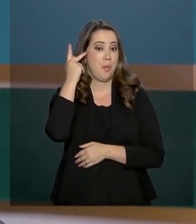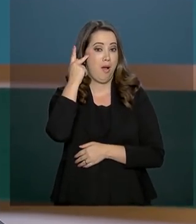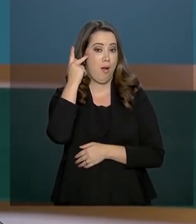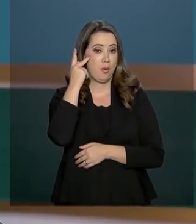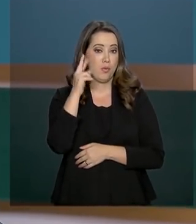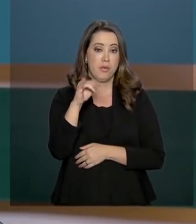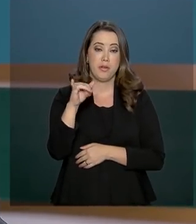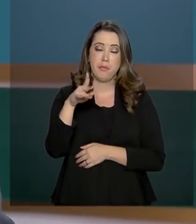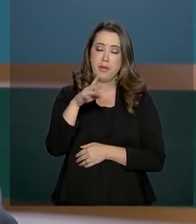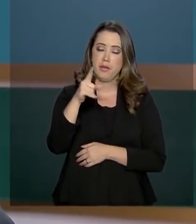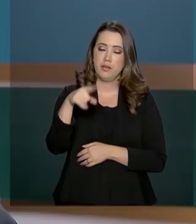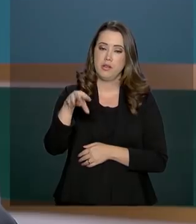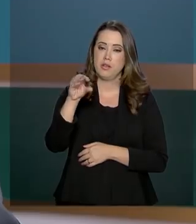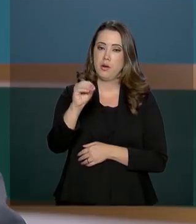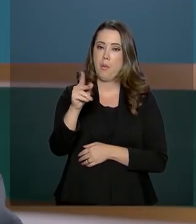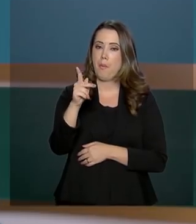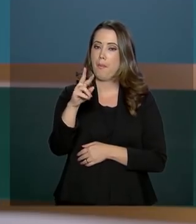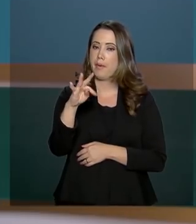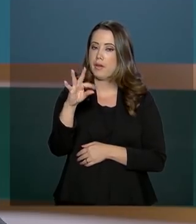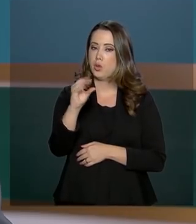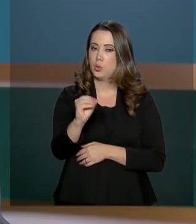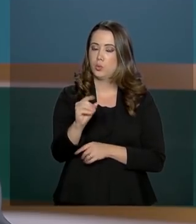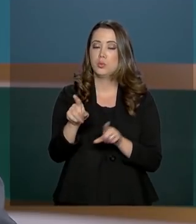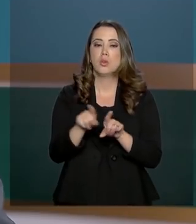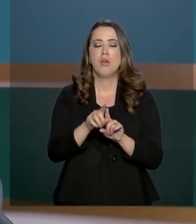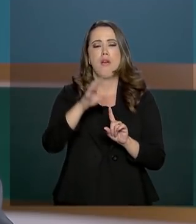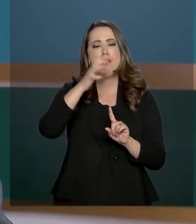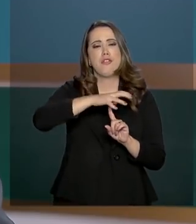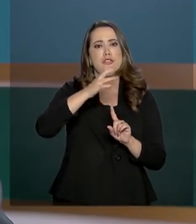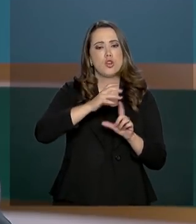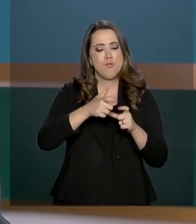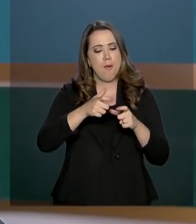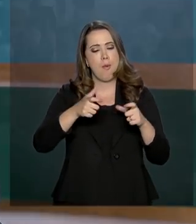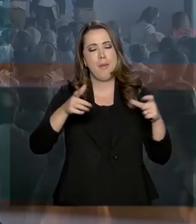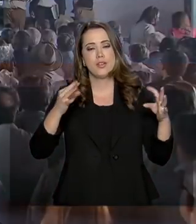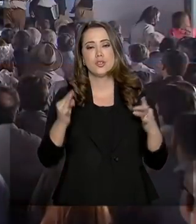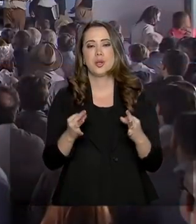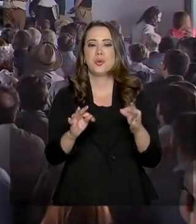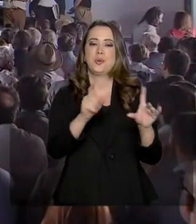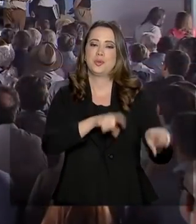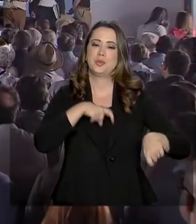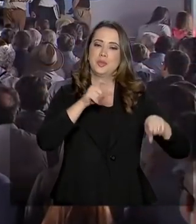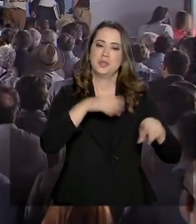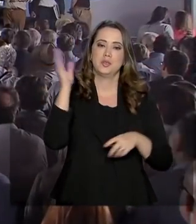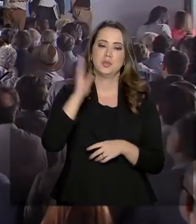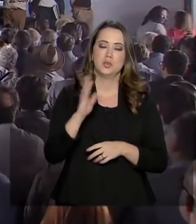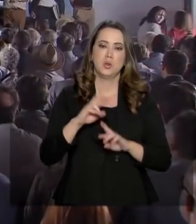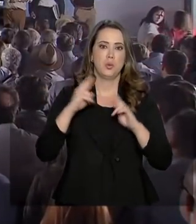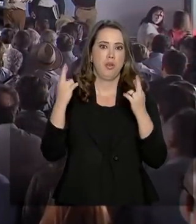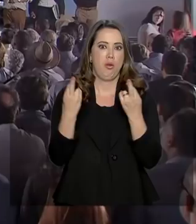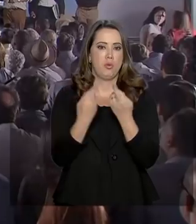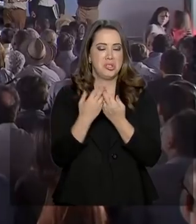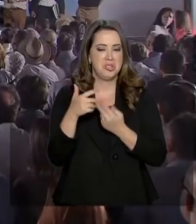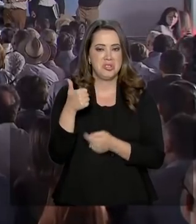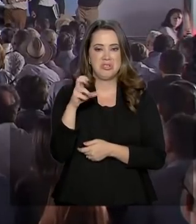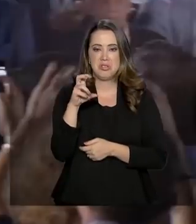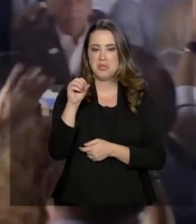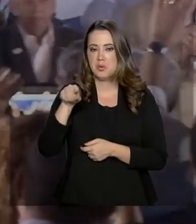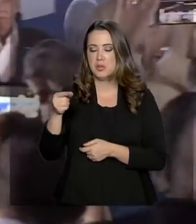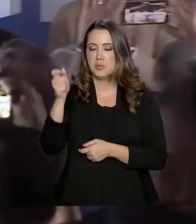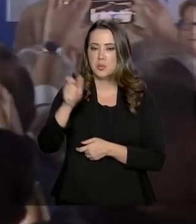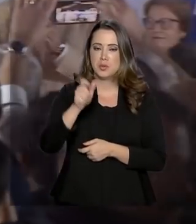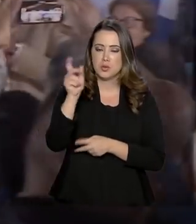Paulo, a AgriShow, a maior feira de tecnologia agrícola do Brasil. O evento deve reunir cerca de 150 mil